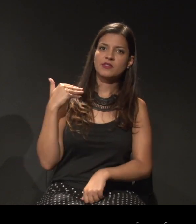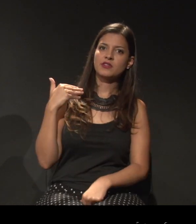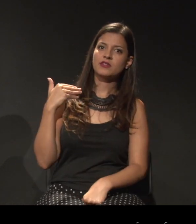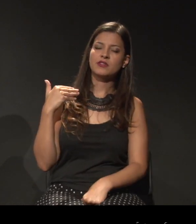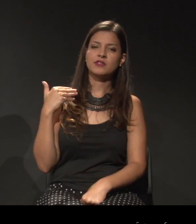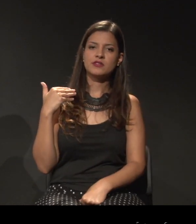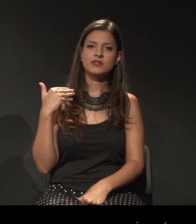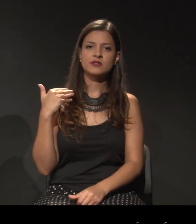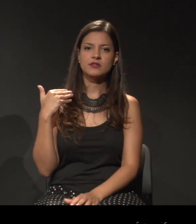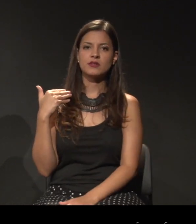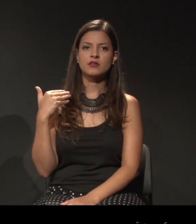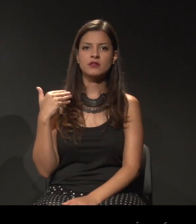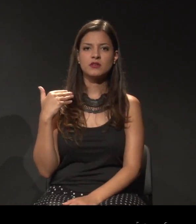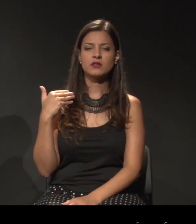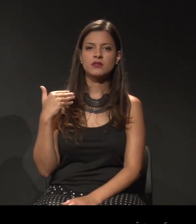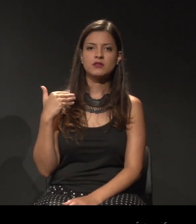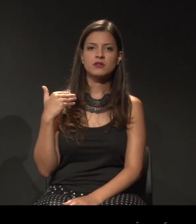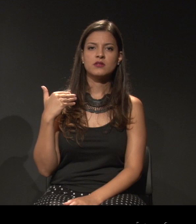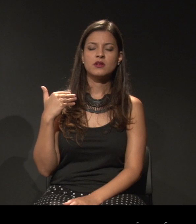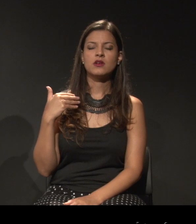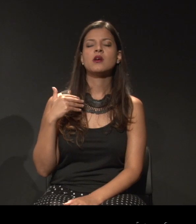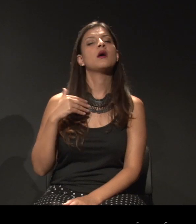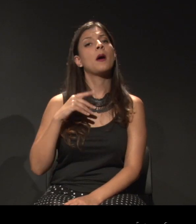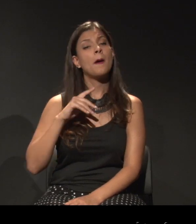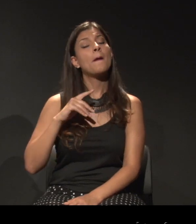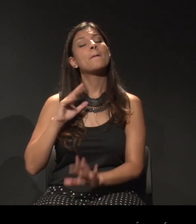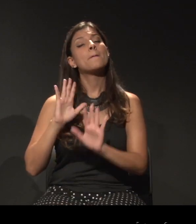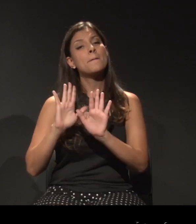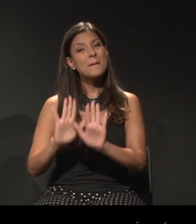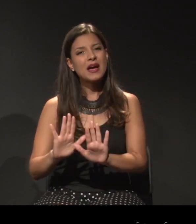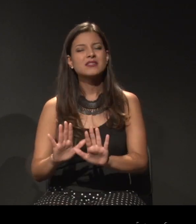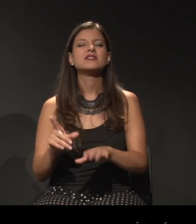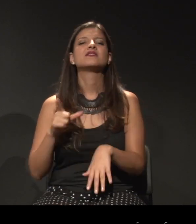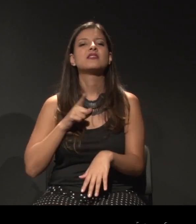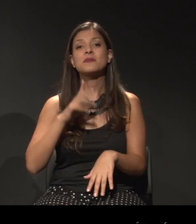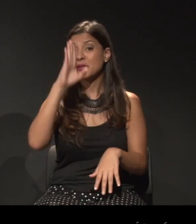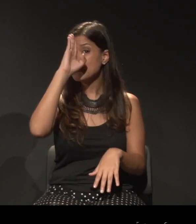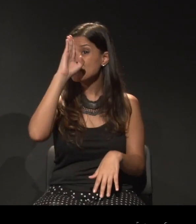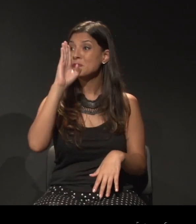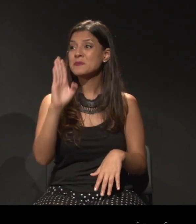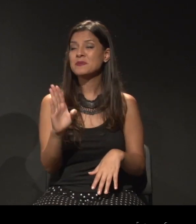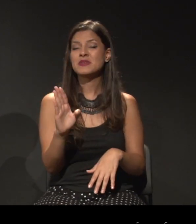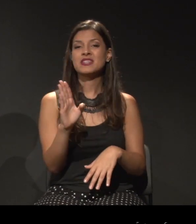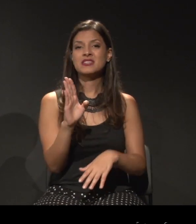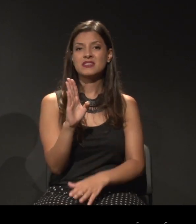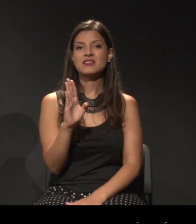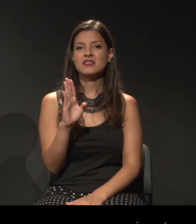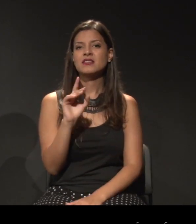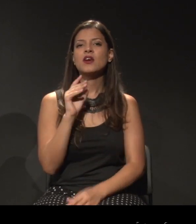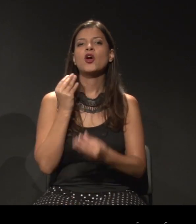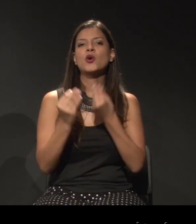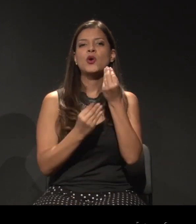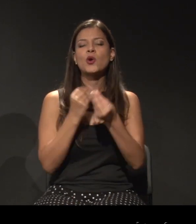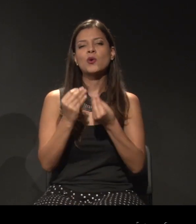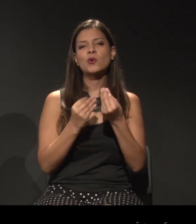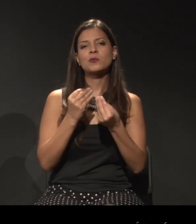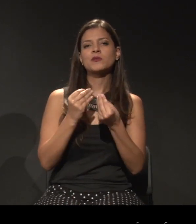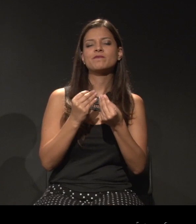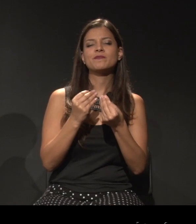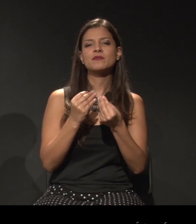Mas, além das ações, a nossa principal perspectiva também é o encontro